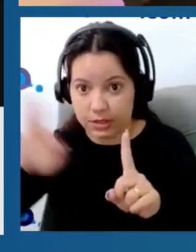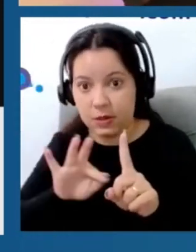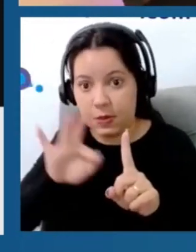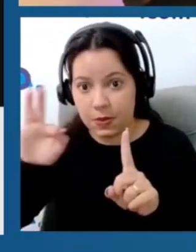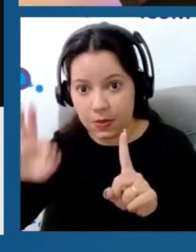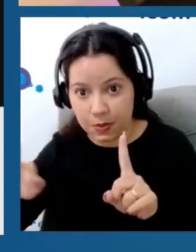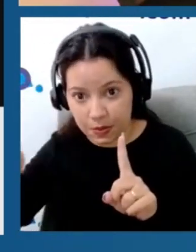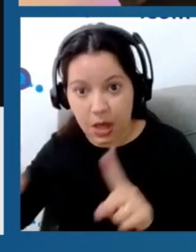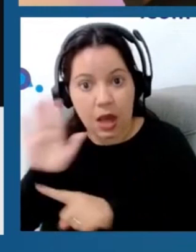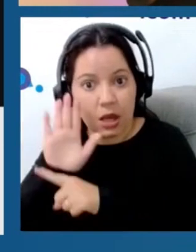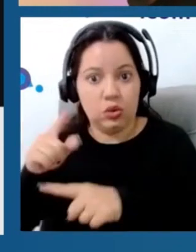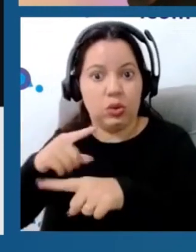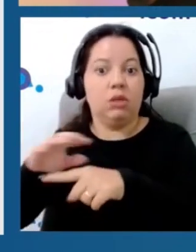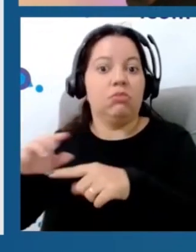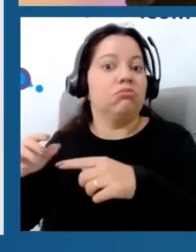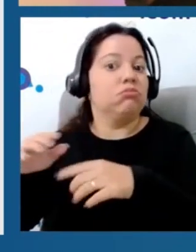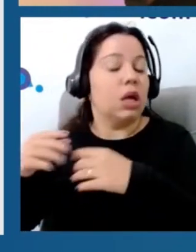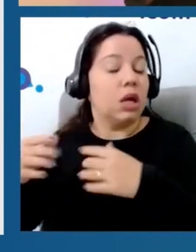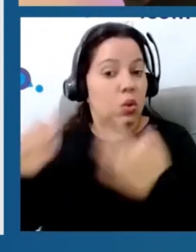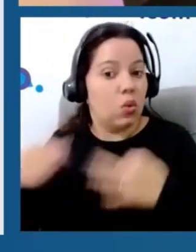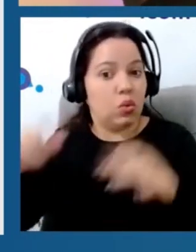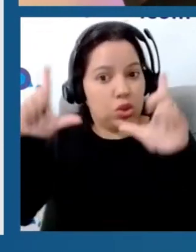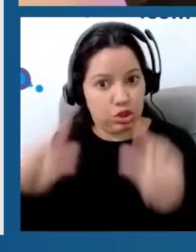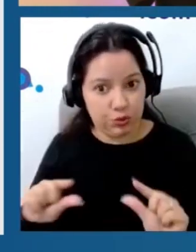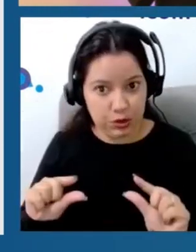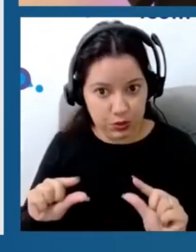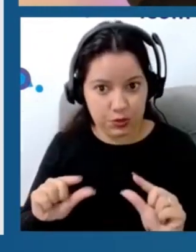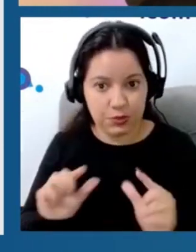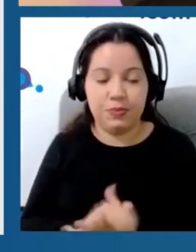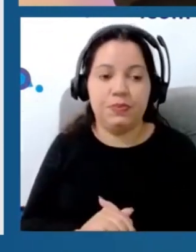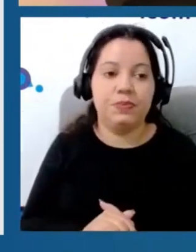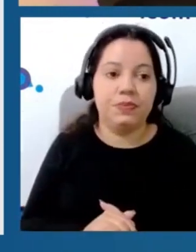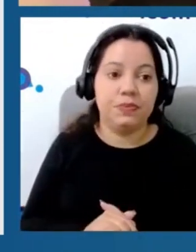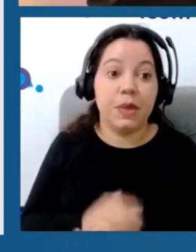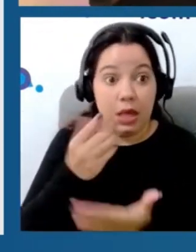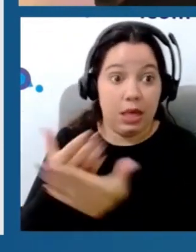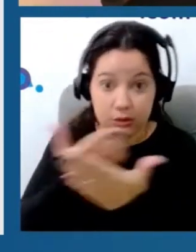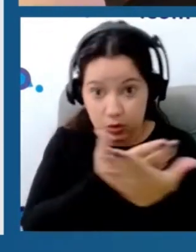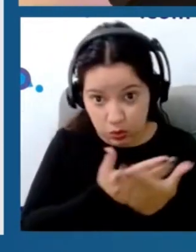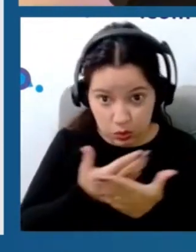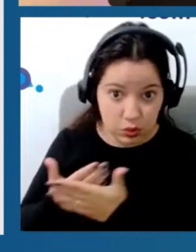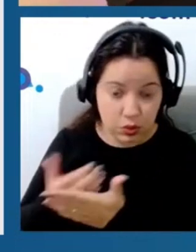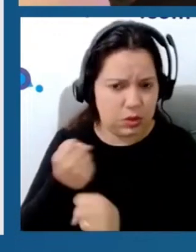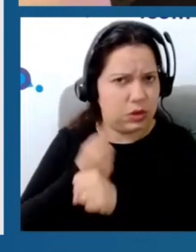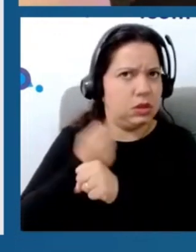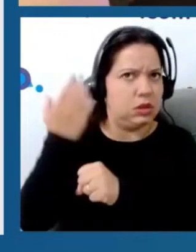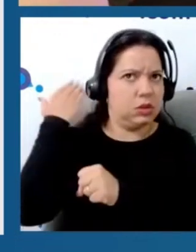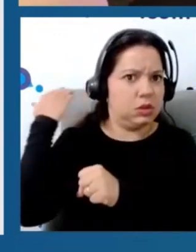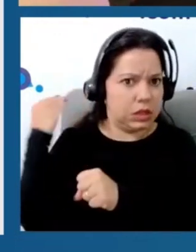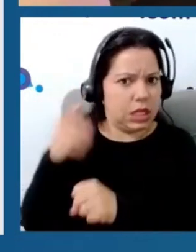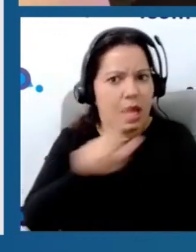retarda o desenvolvimento da tolerância analgésica. Nesse estudo aqui, foi um estudo pré-clínico, alguns anos atrás, nosso aluno,